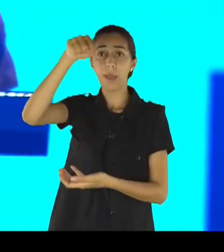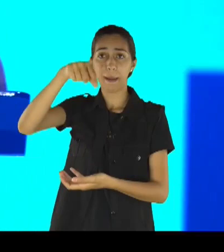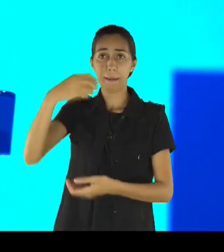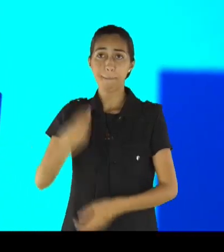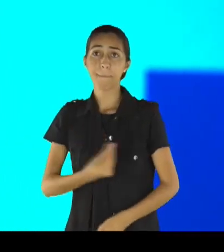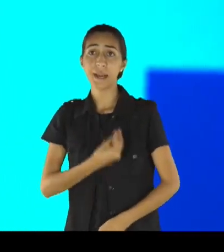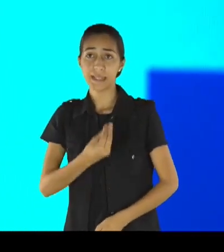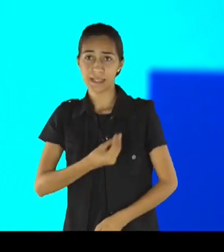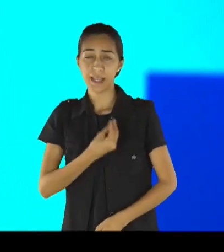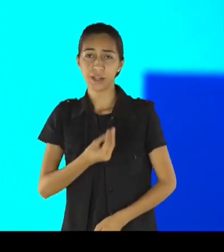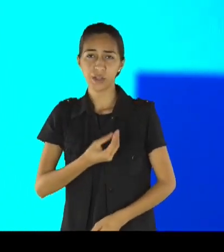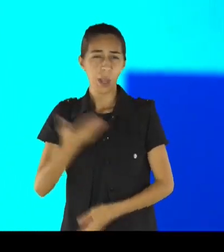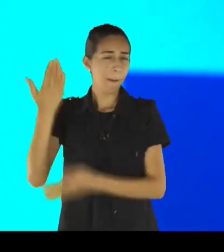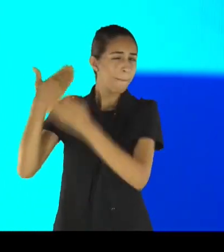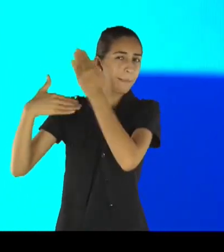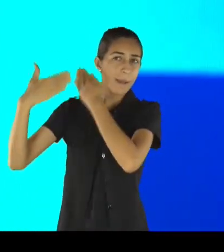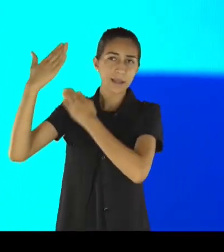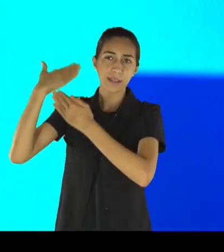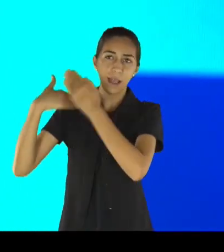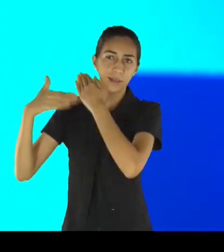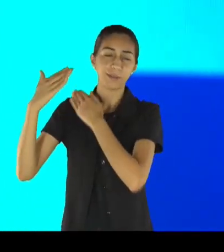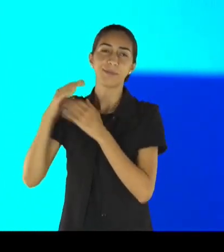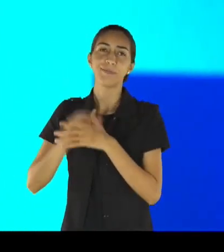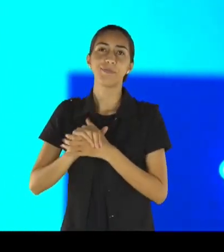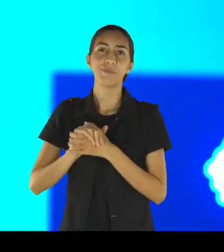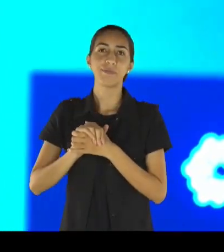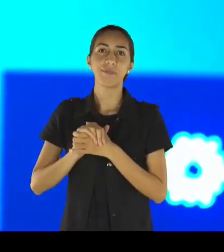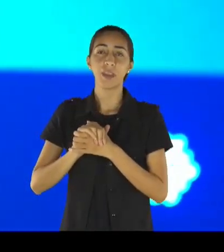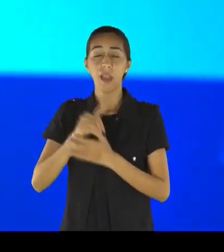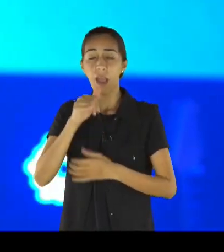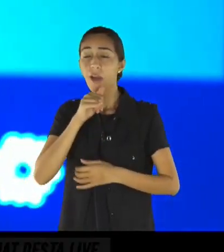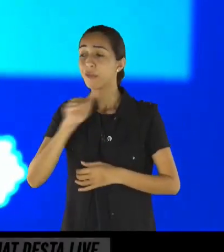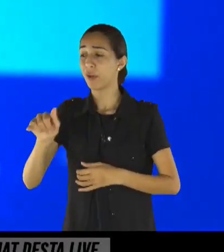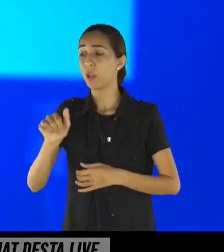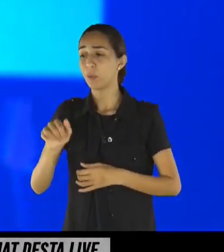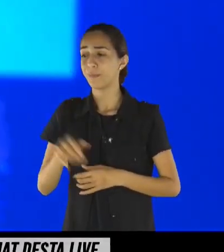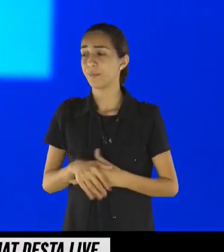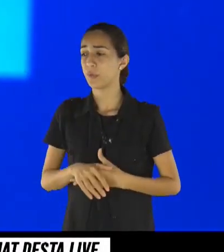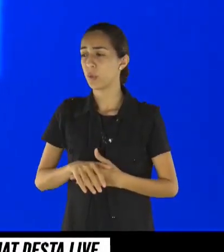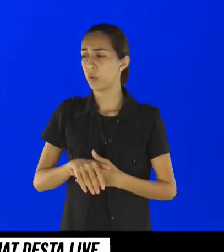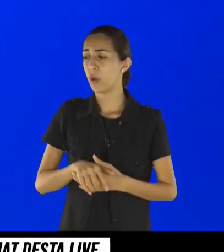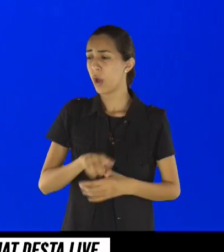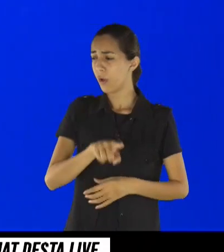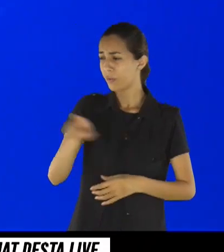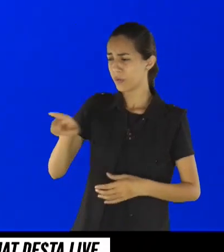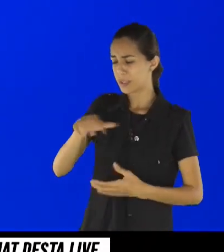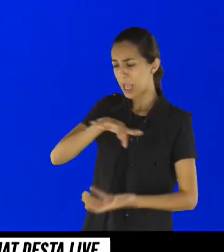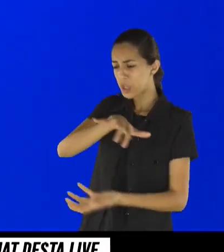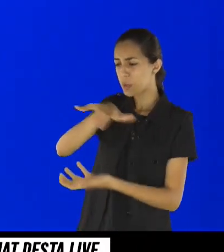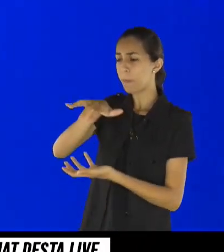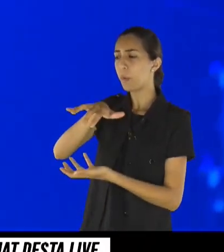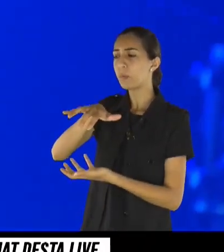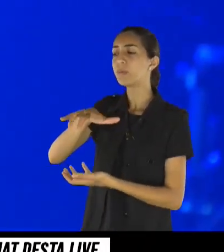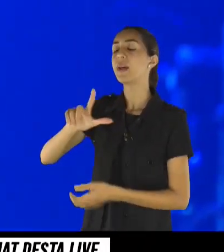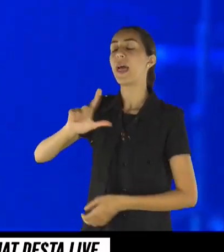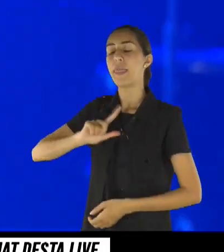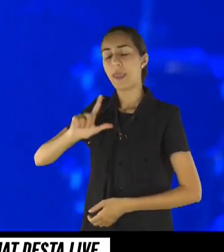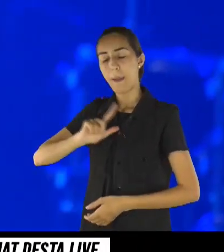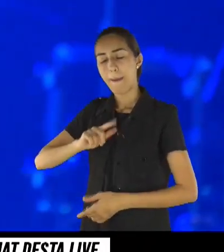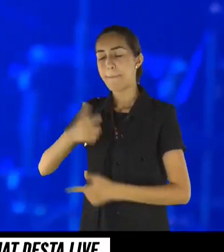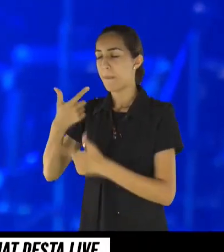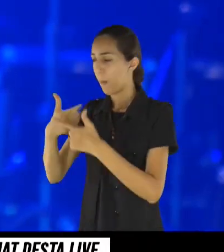você vai ter aflições. O que é aflição? Sabe o que é ficar afligido? Ficar desesperado.